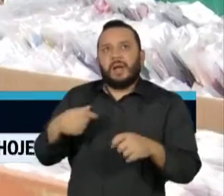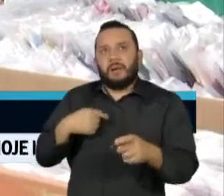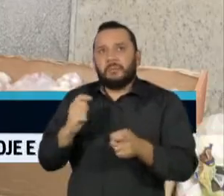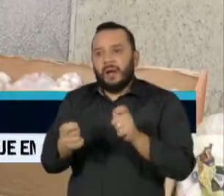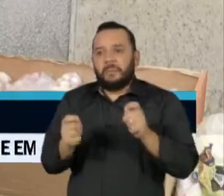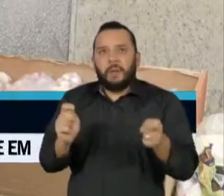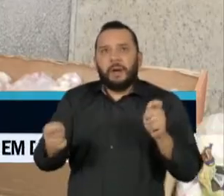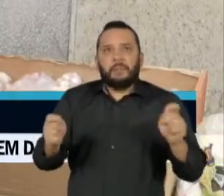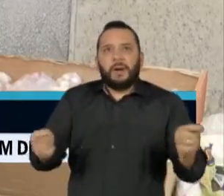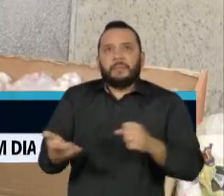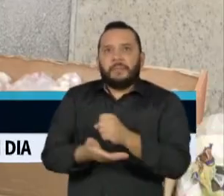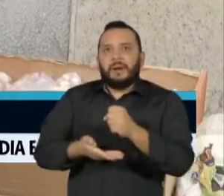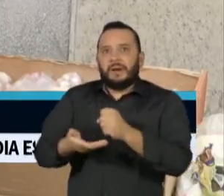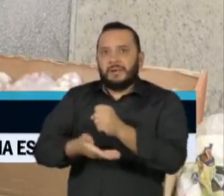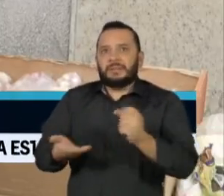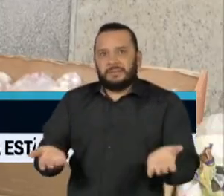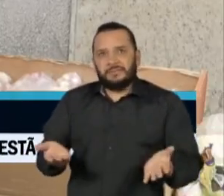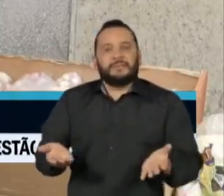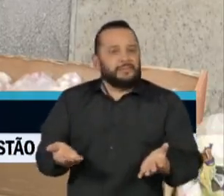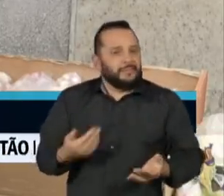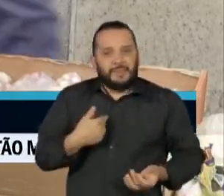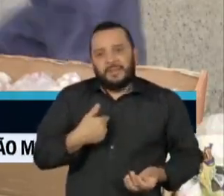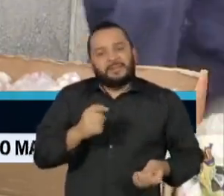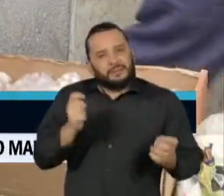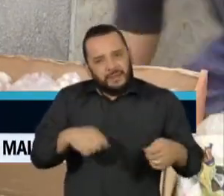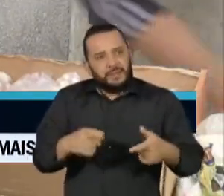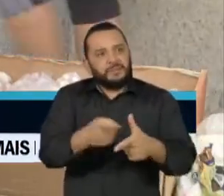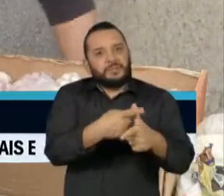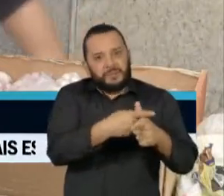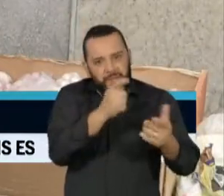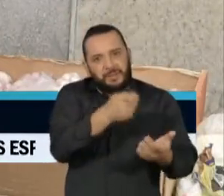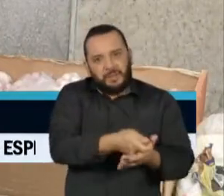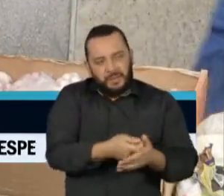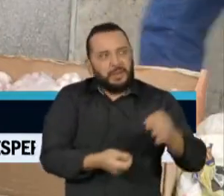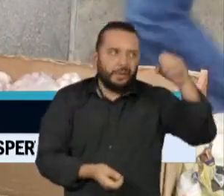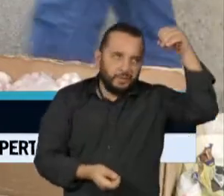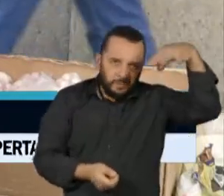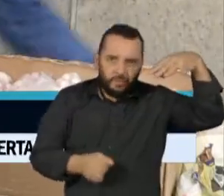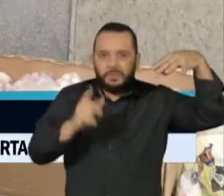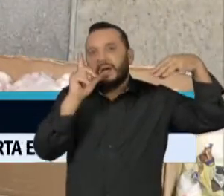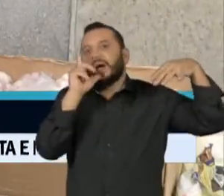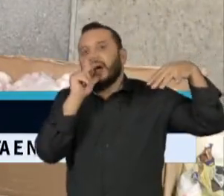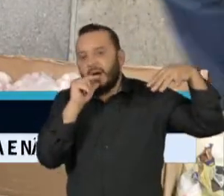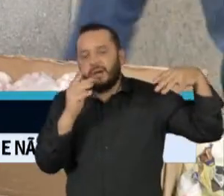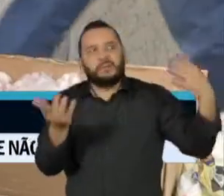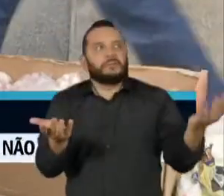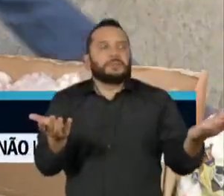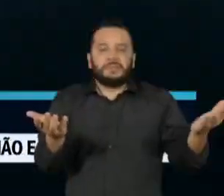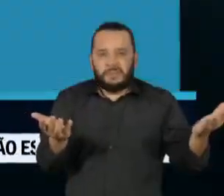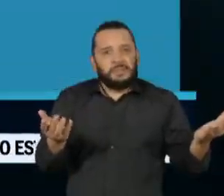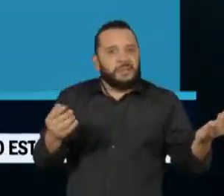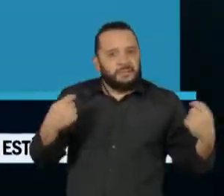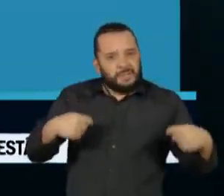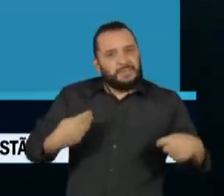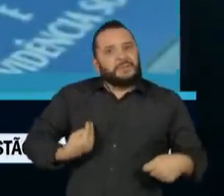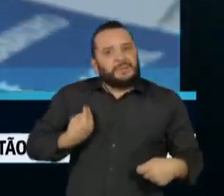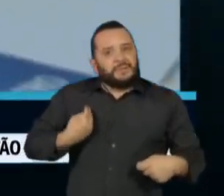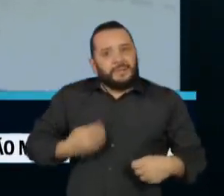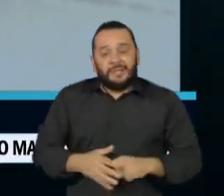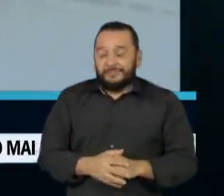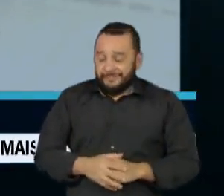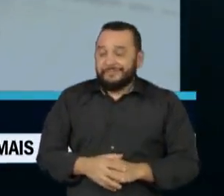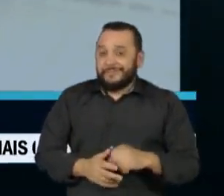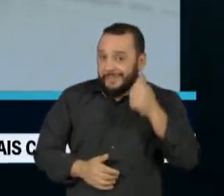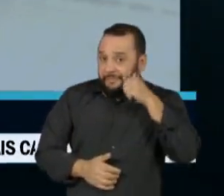mais básicas. A rua ou pouco é muito, dá para a gente pagar nossas contas, pagar aluguel, pagar luz, pagar água. E a gente tem que viver. As mulheres